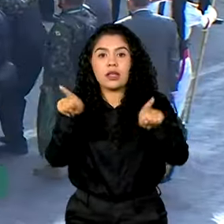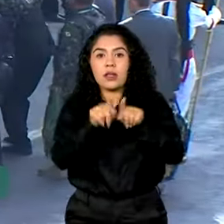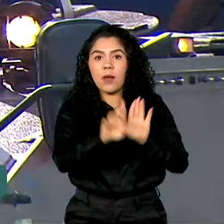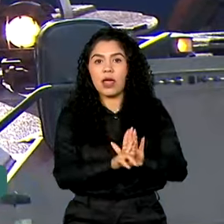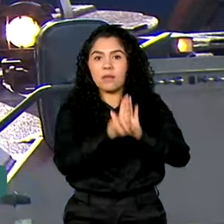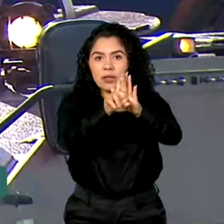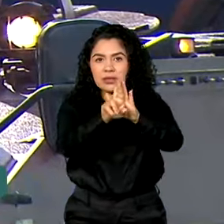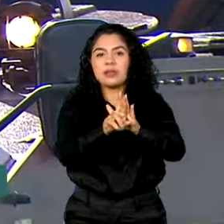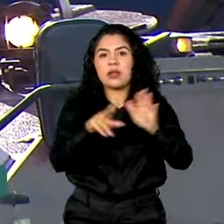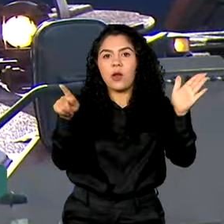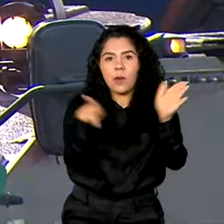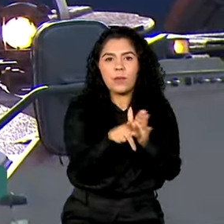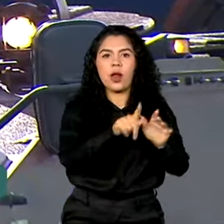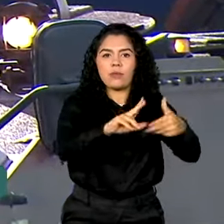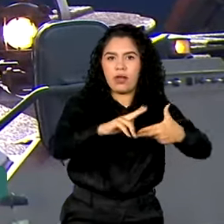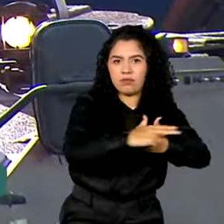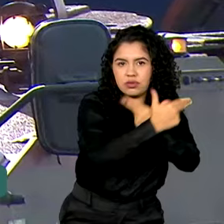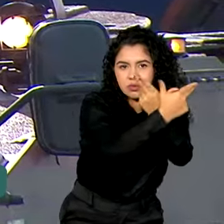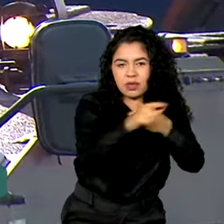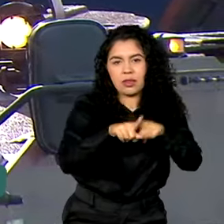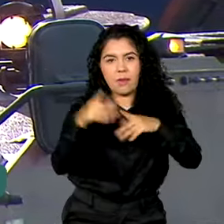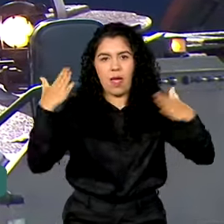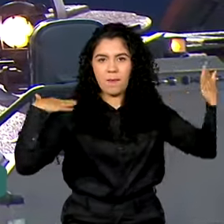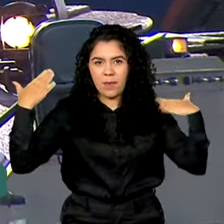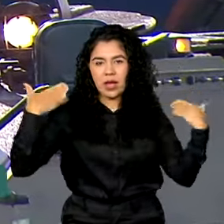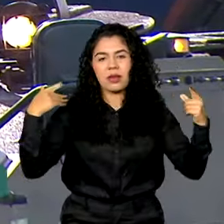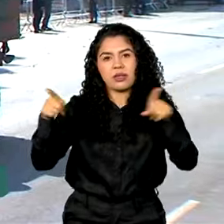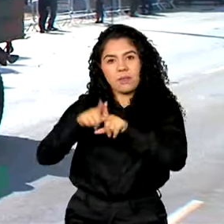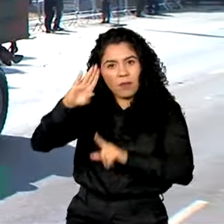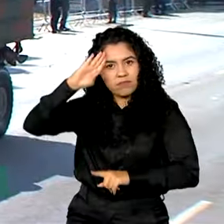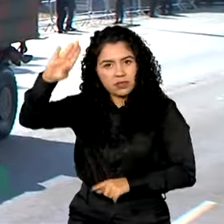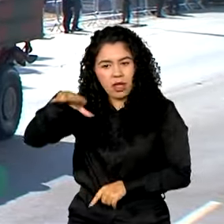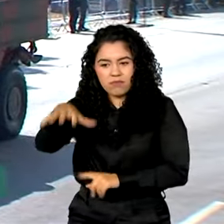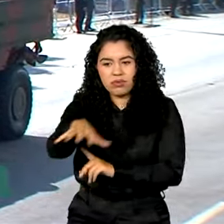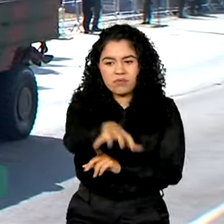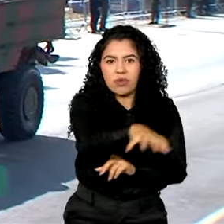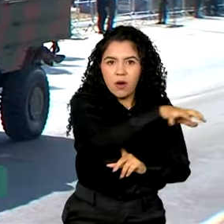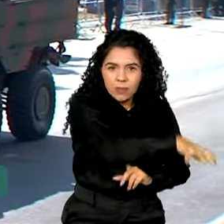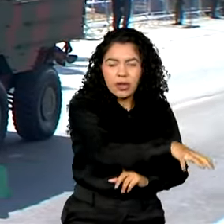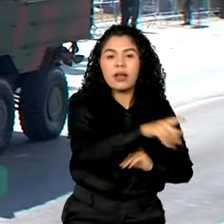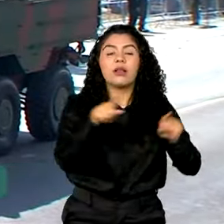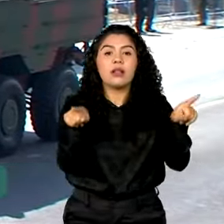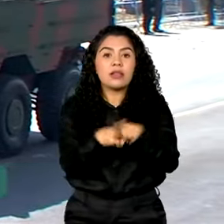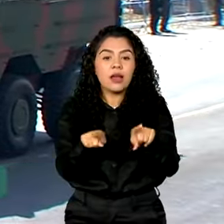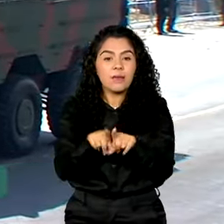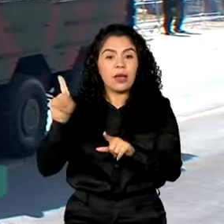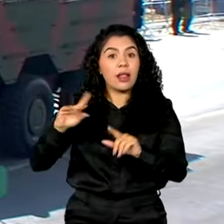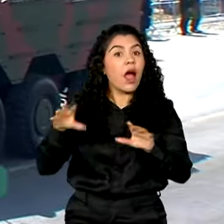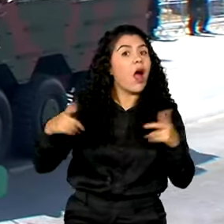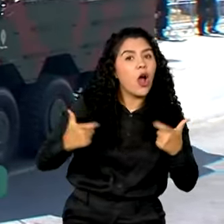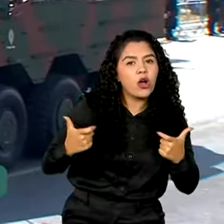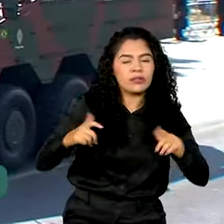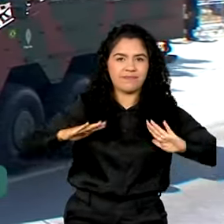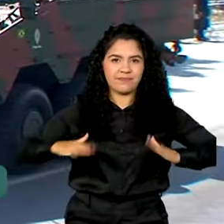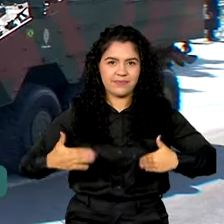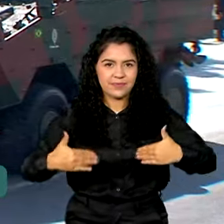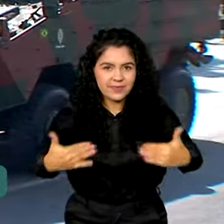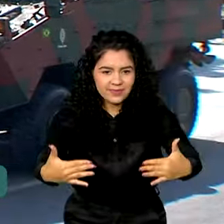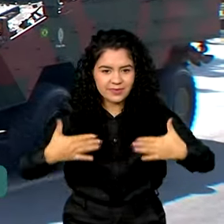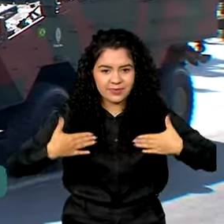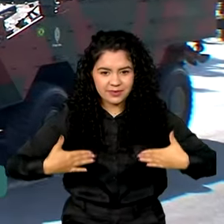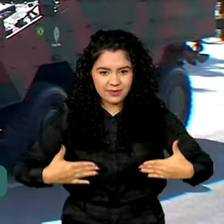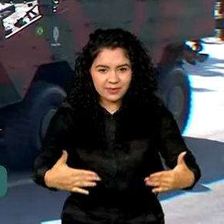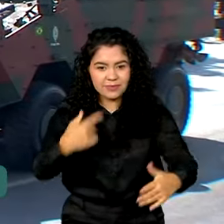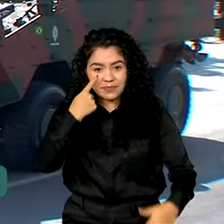Armadas. E concedeu a autorização para o início da celebração na esplanada dos ministérios. General de